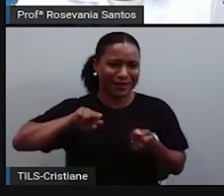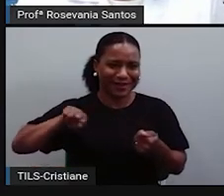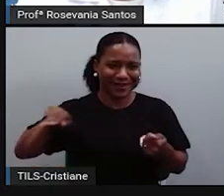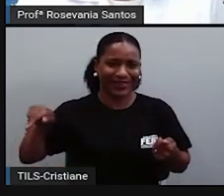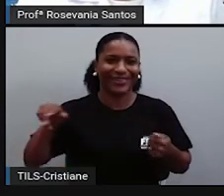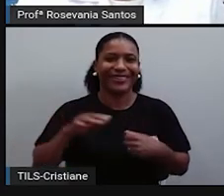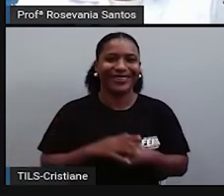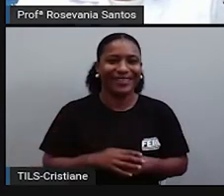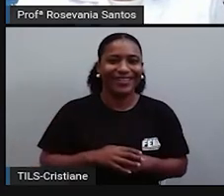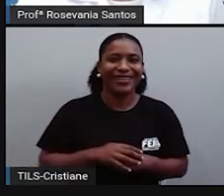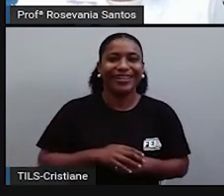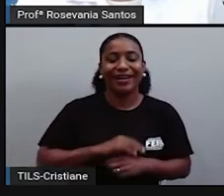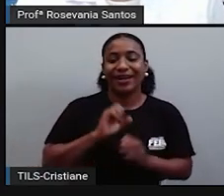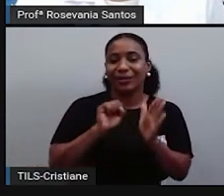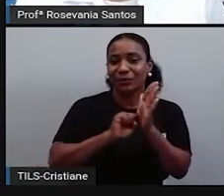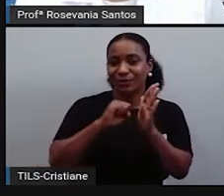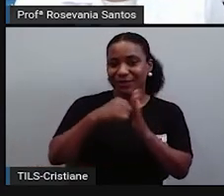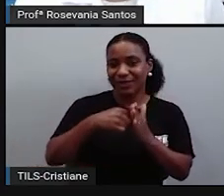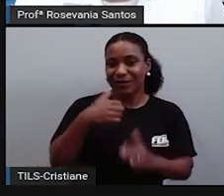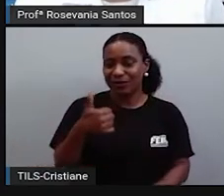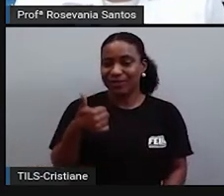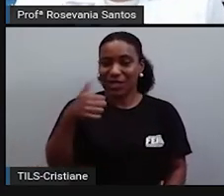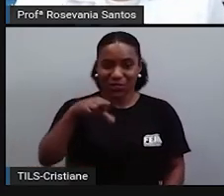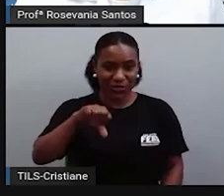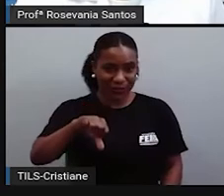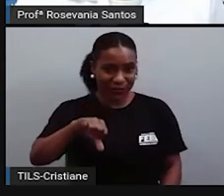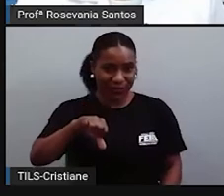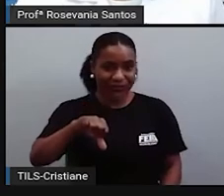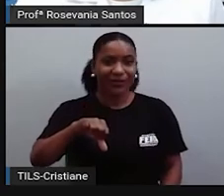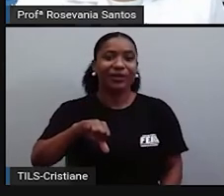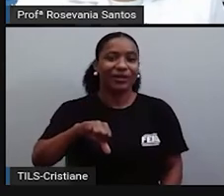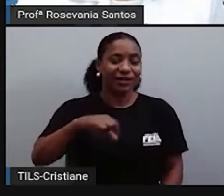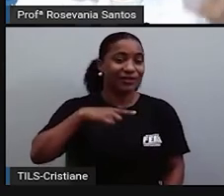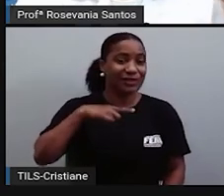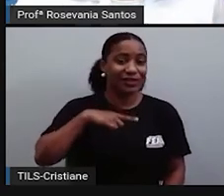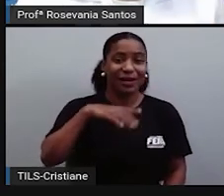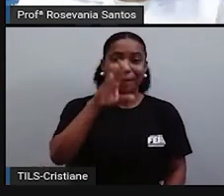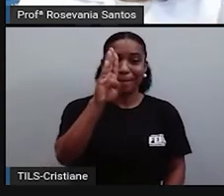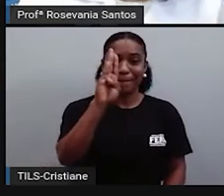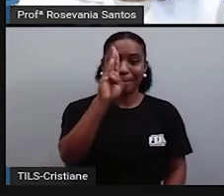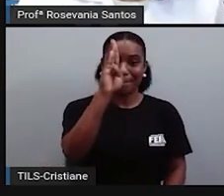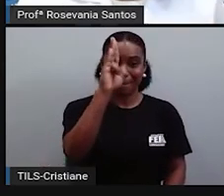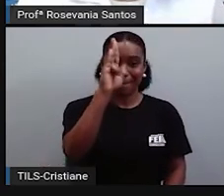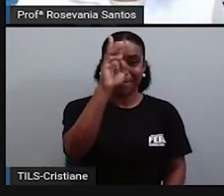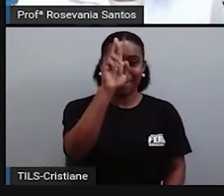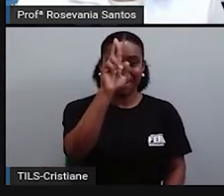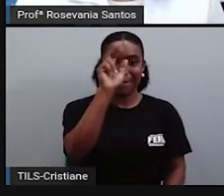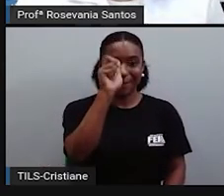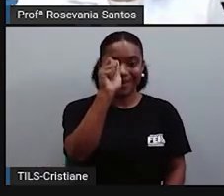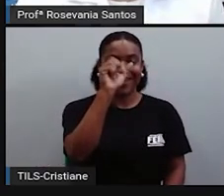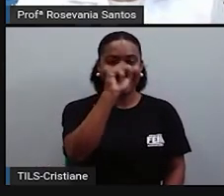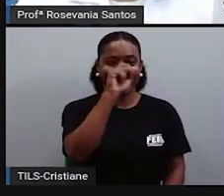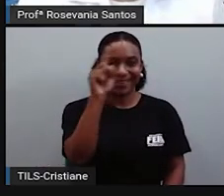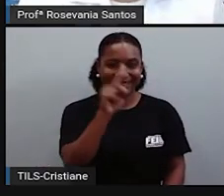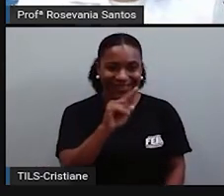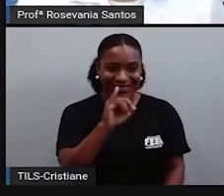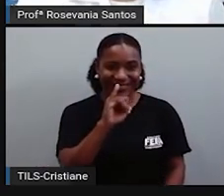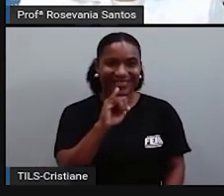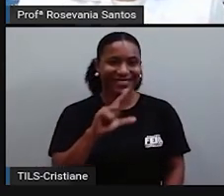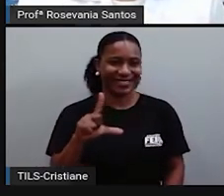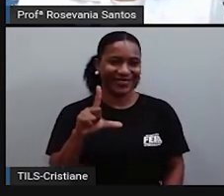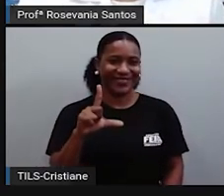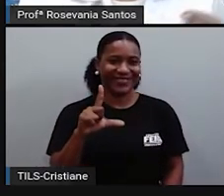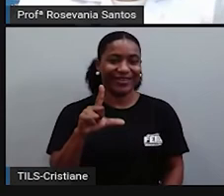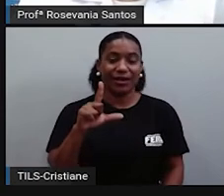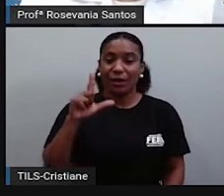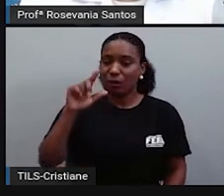19, a gente passou a se chamar Brasil. E era Brasil com Z, que ficou oficialmente